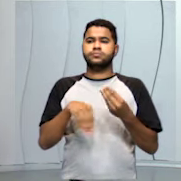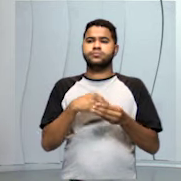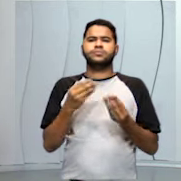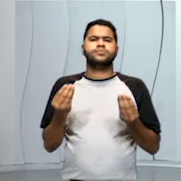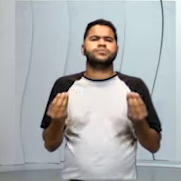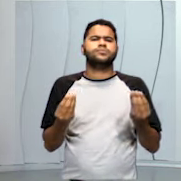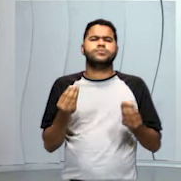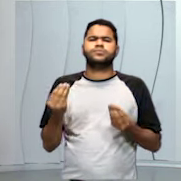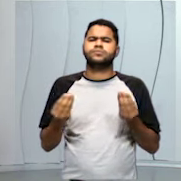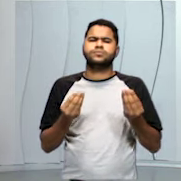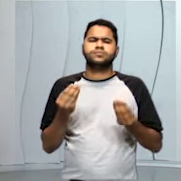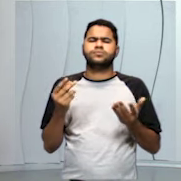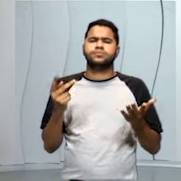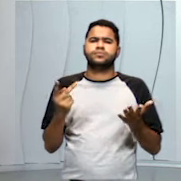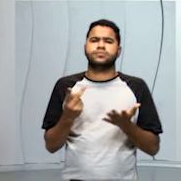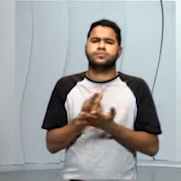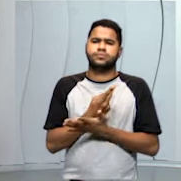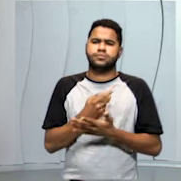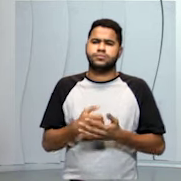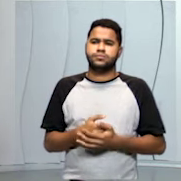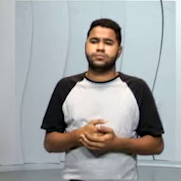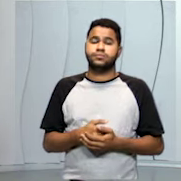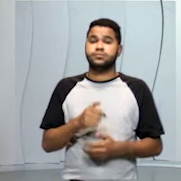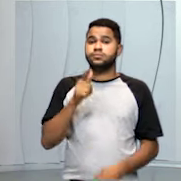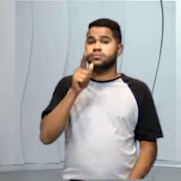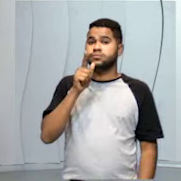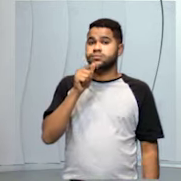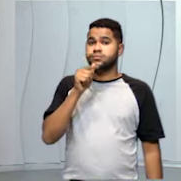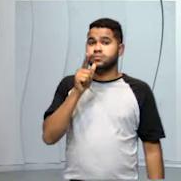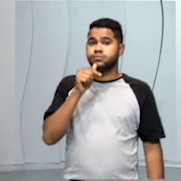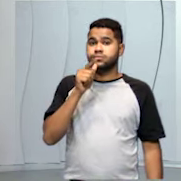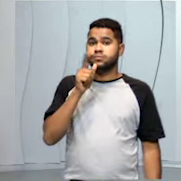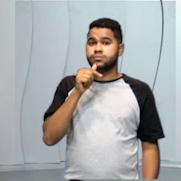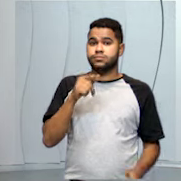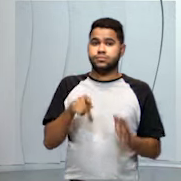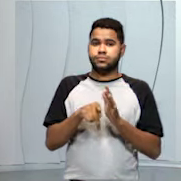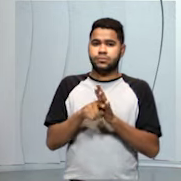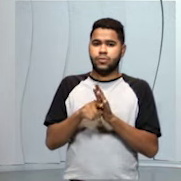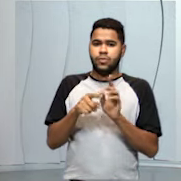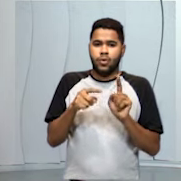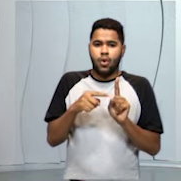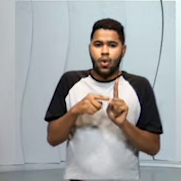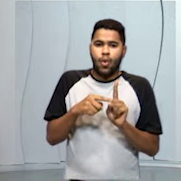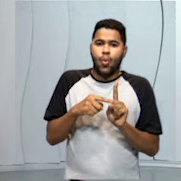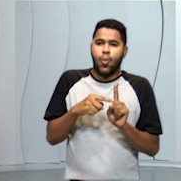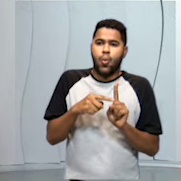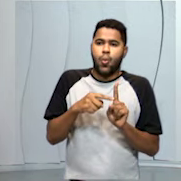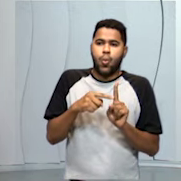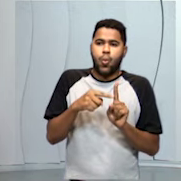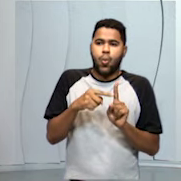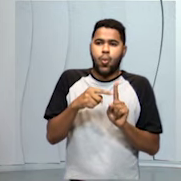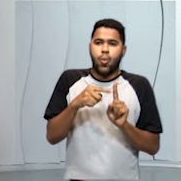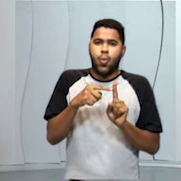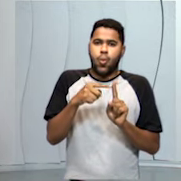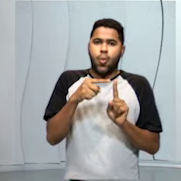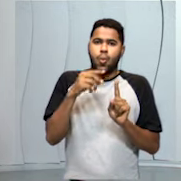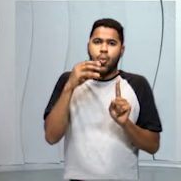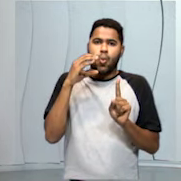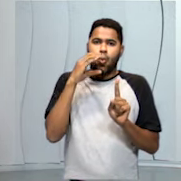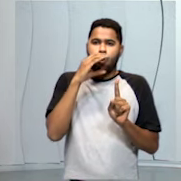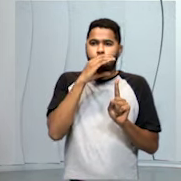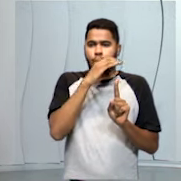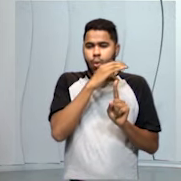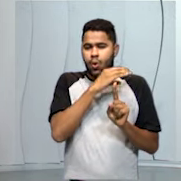Como é que isso vai acontecer? A água, ao atingir certa temperatura, com a ação de